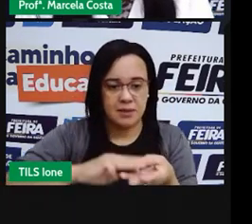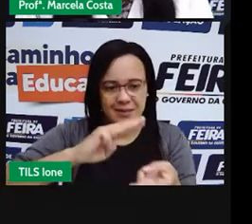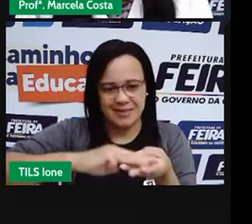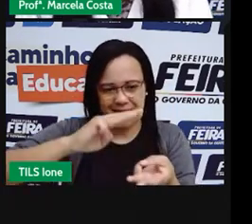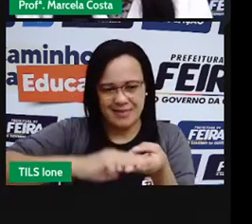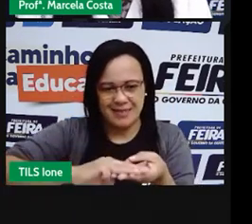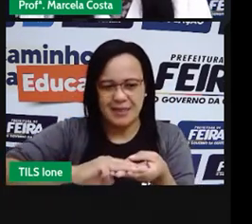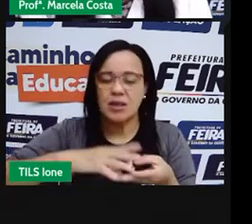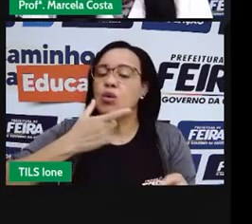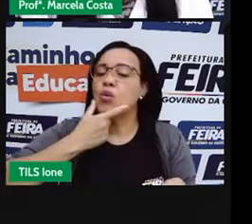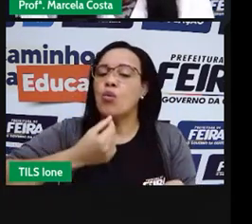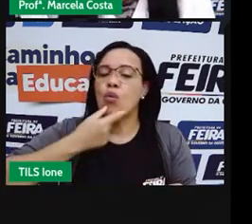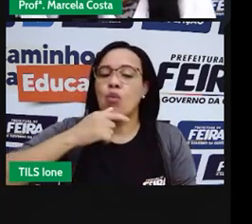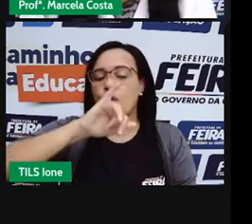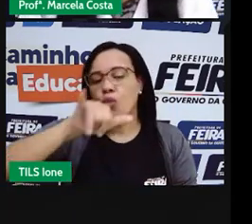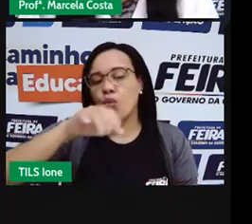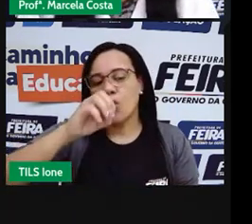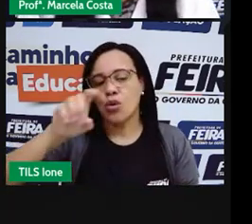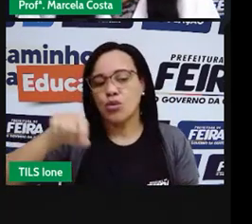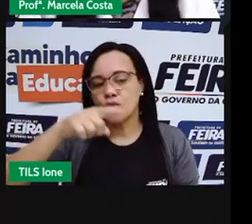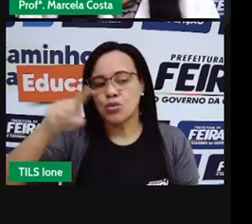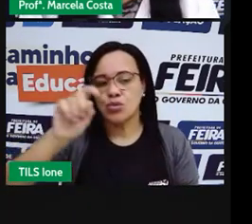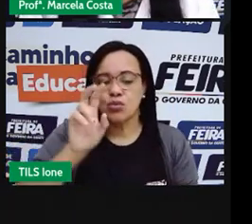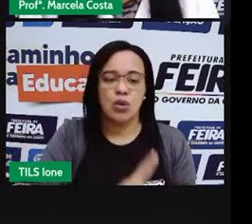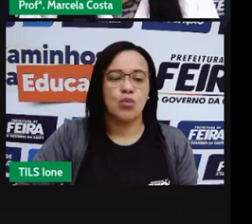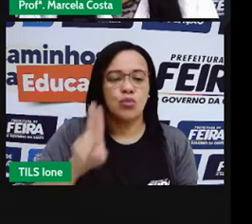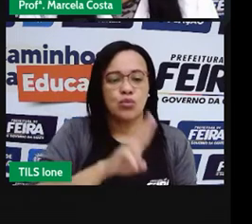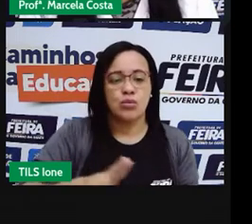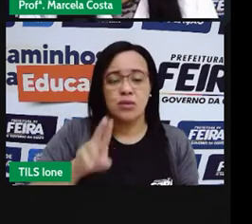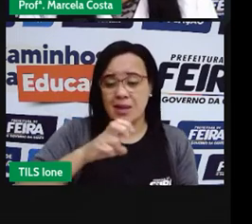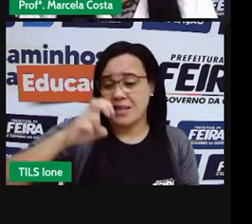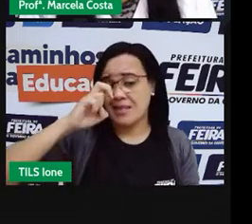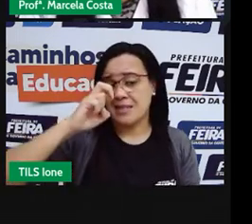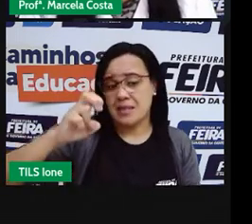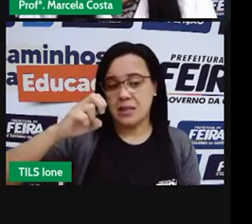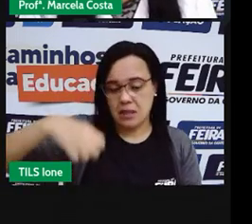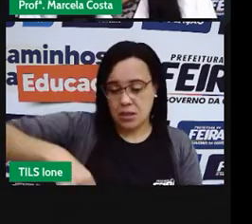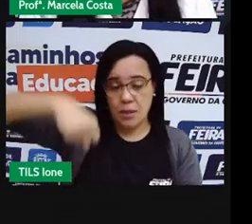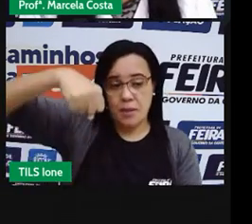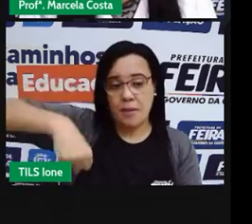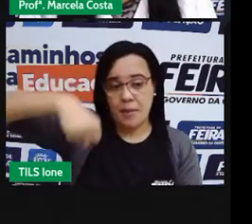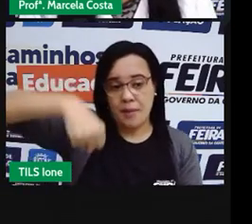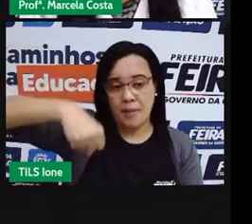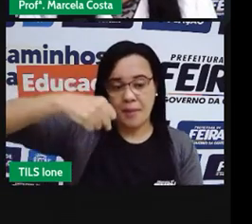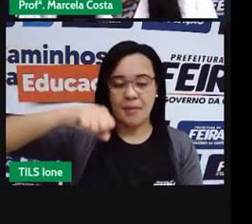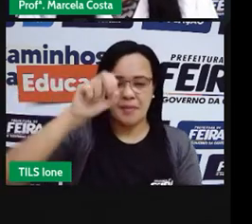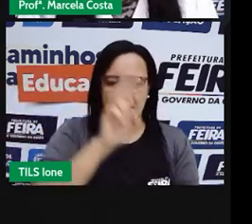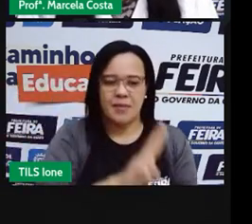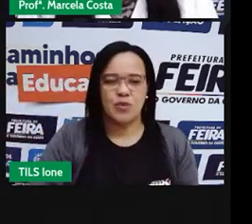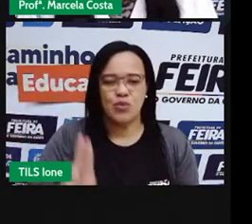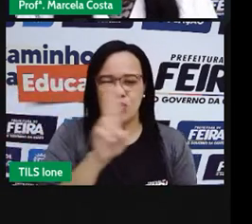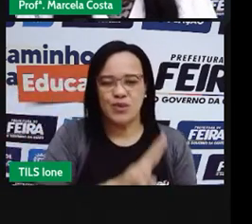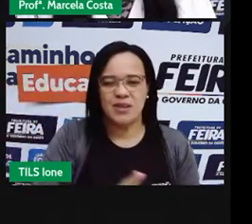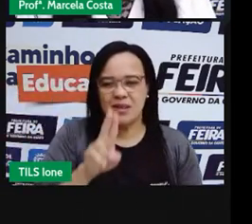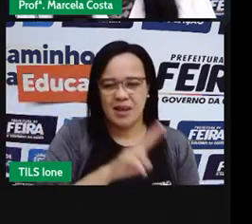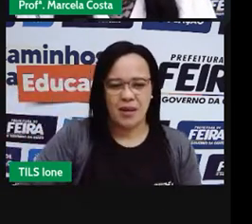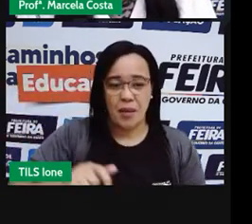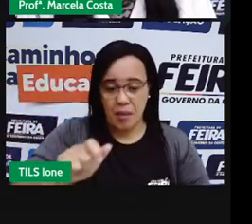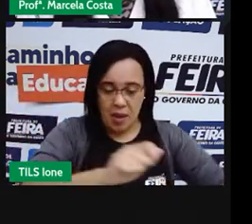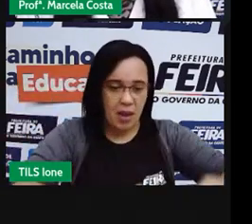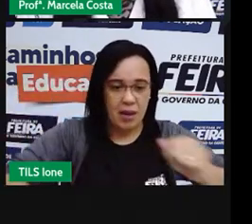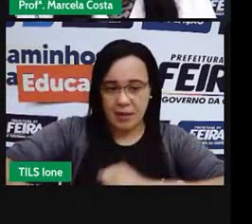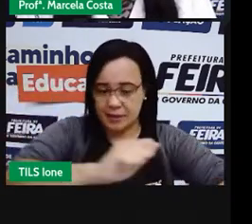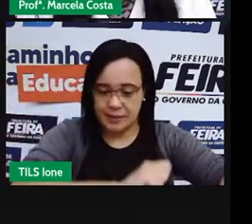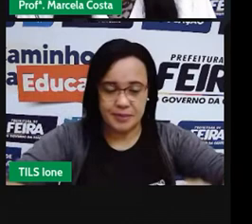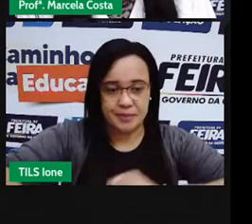João usava cinco baldes de água para lavar a calcada, mas ele resolveu